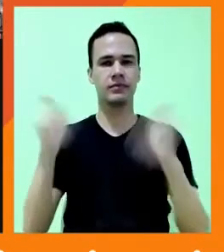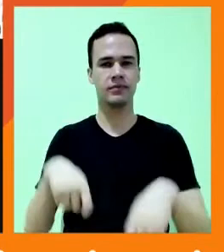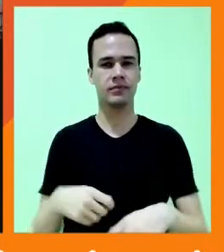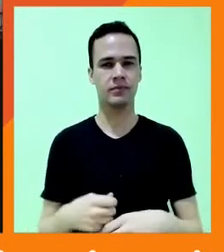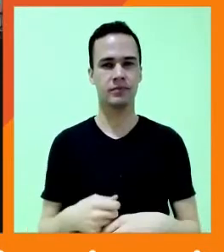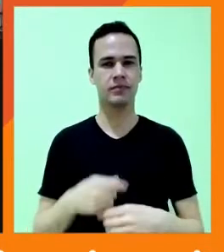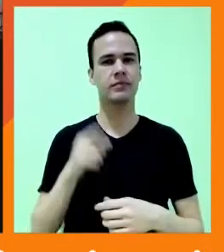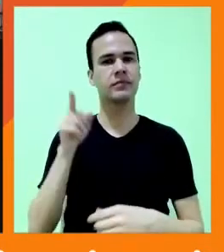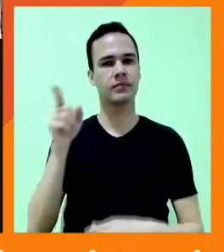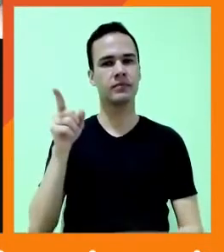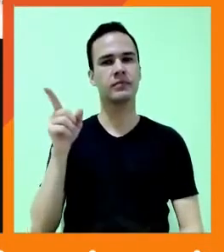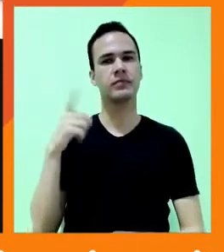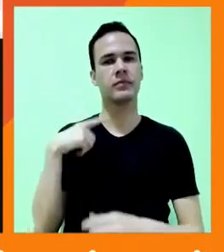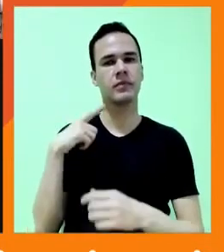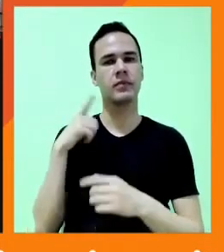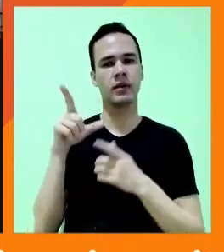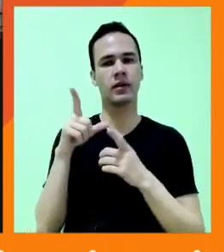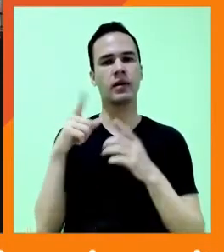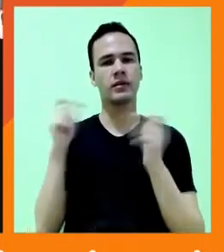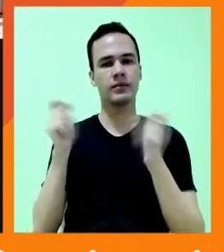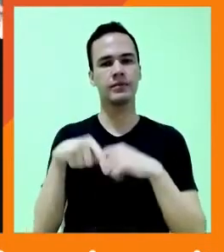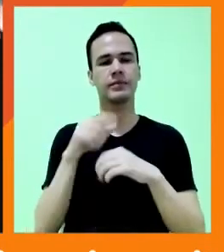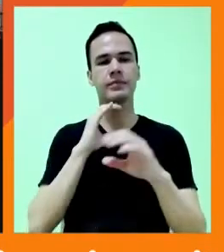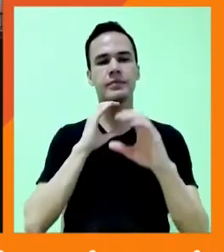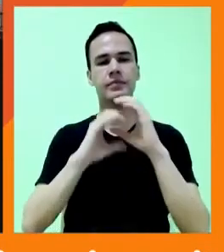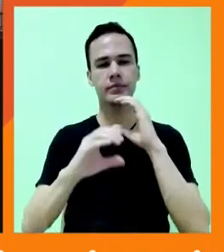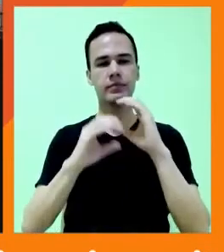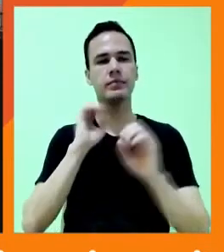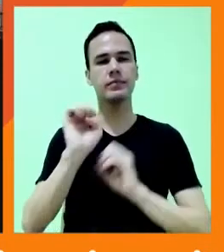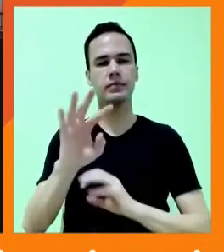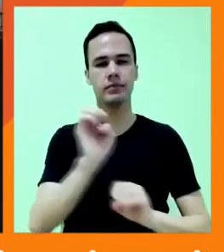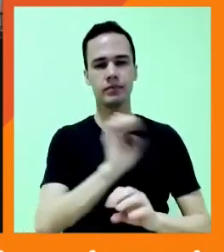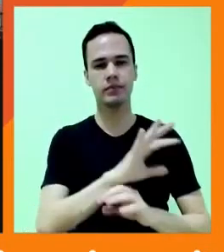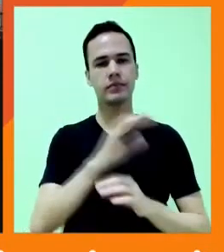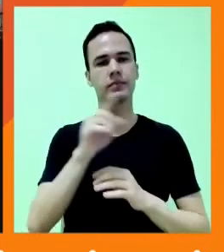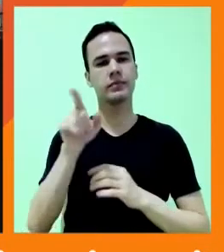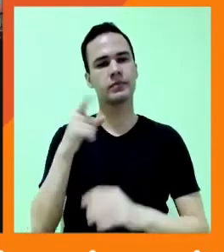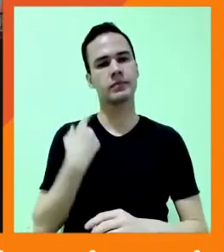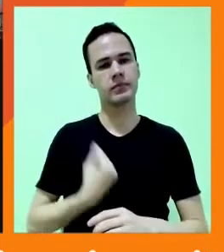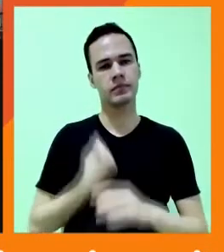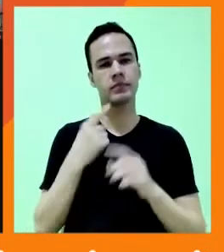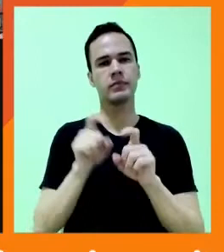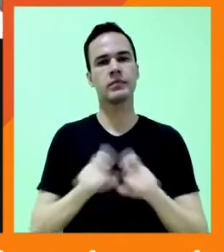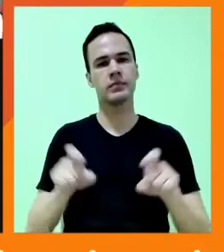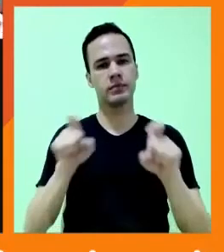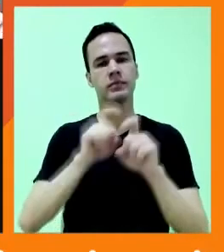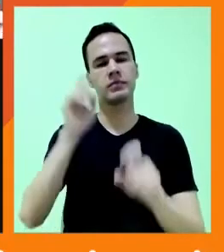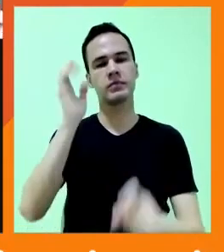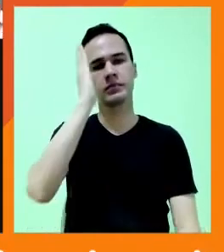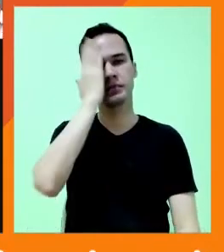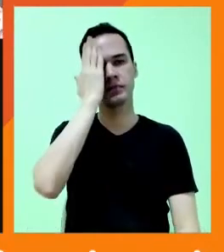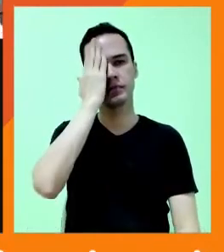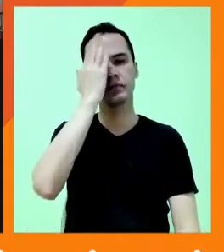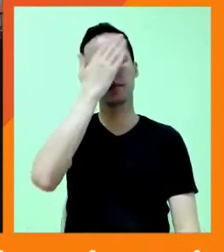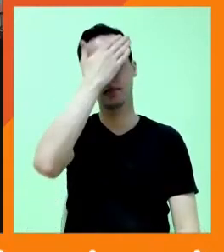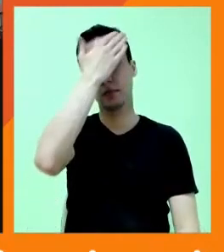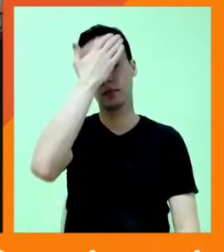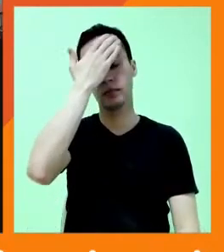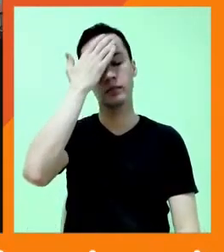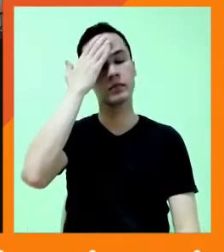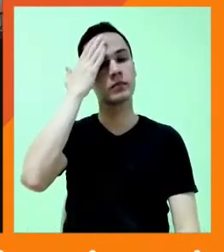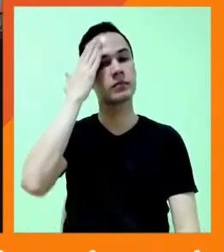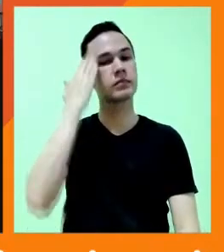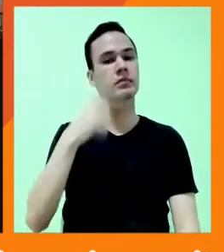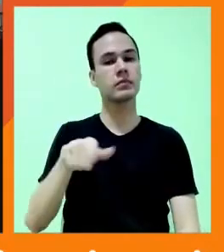é uma plataforma de comunicação e educação por uma vida digital mais consciente. E a gente existe para